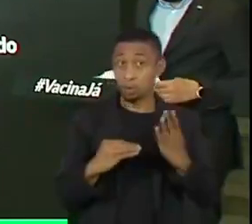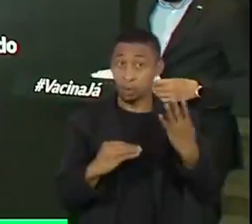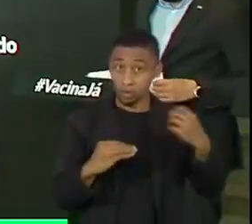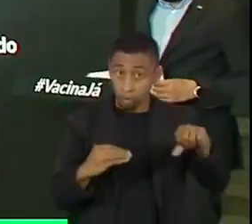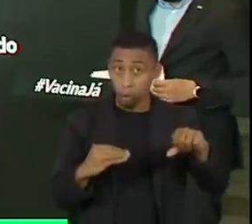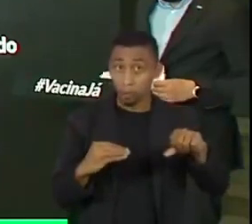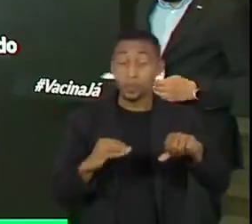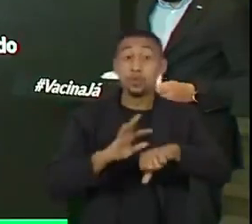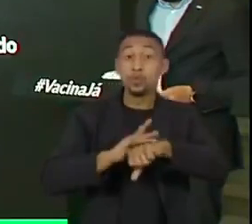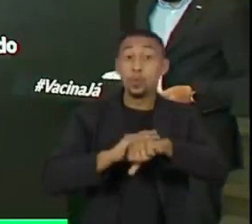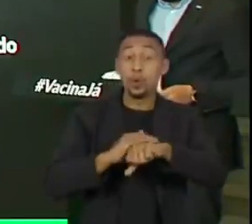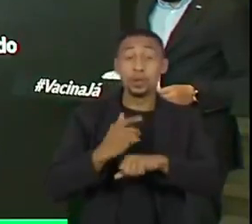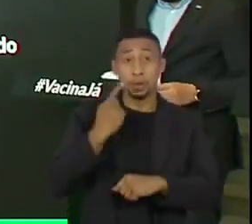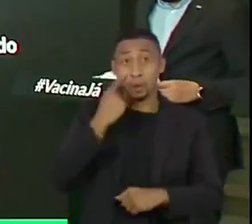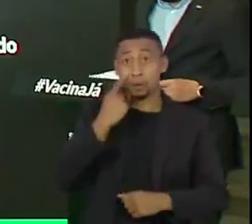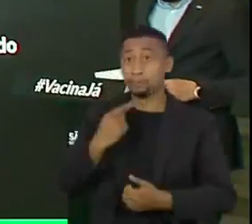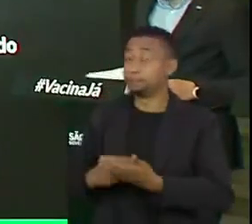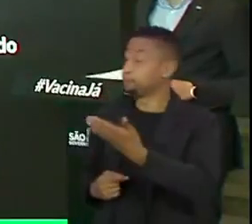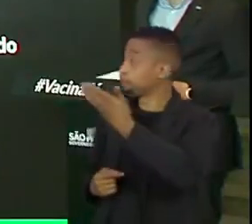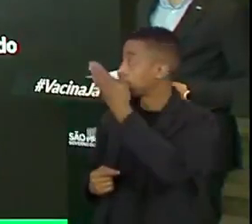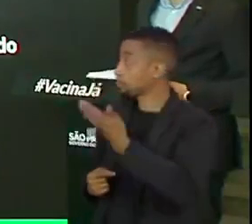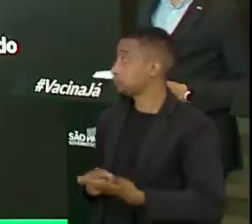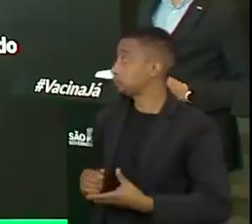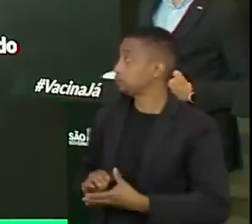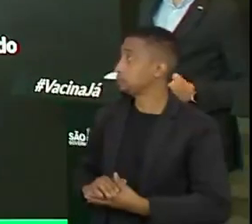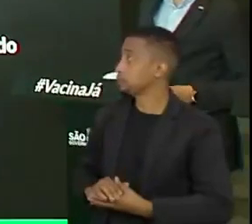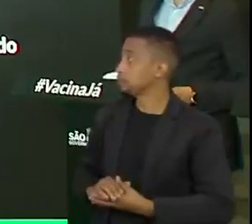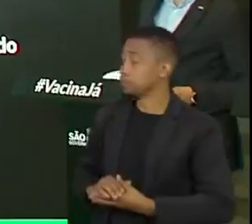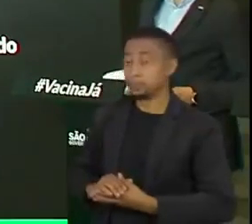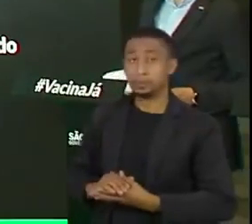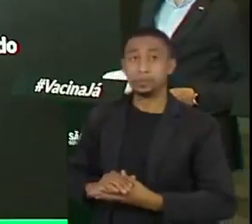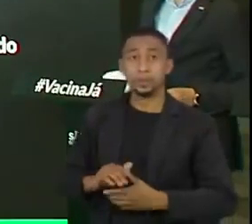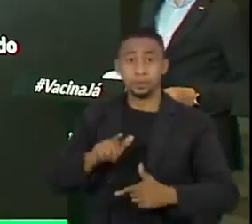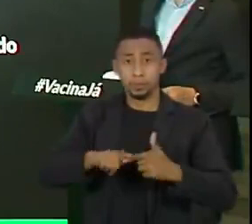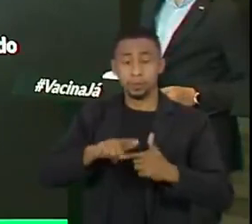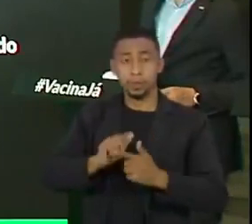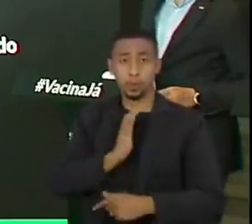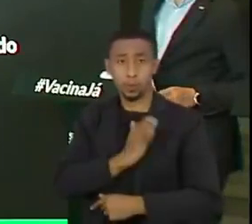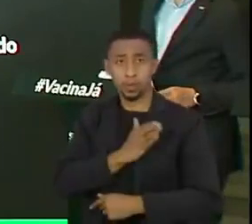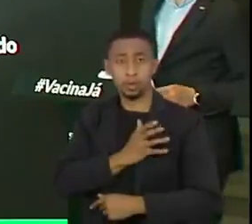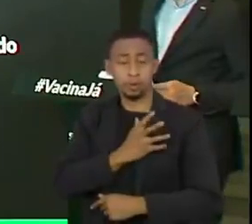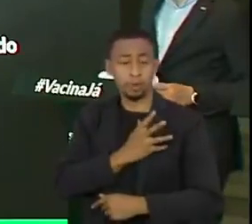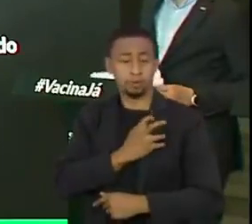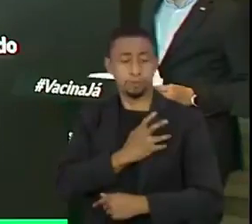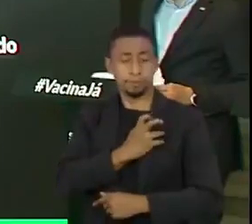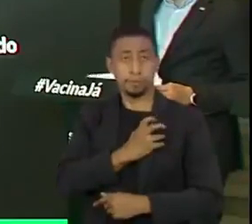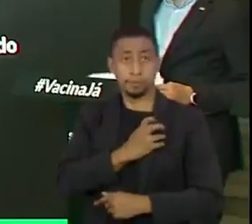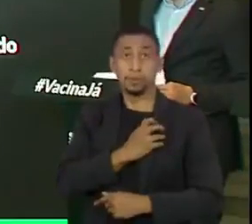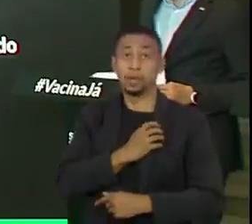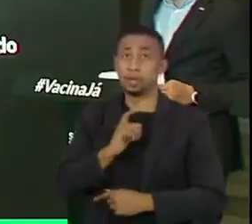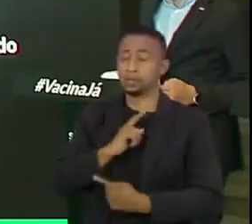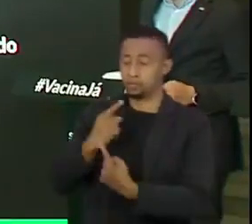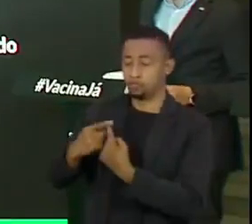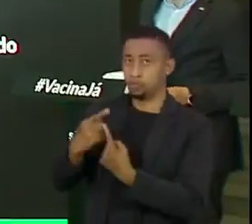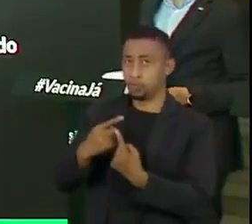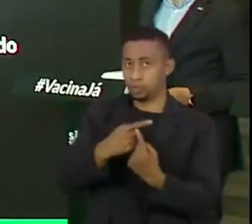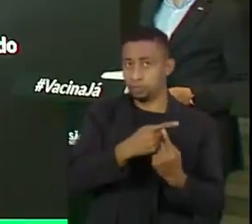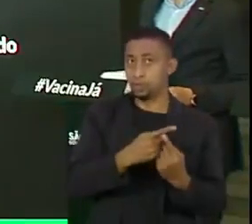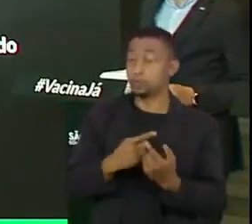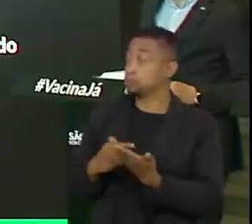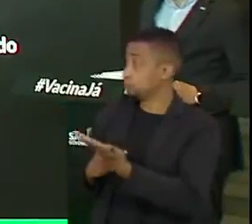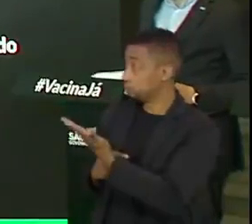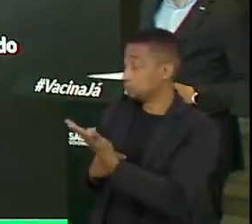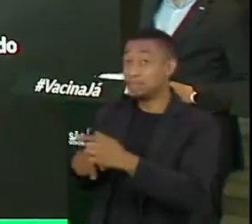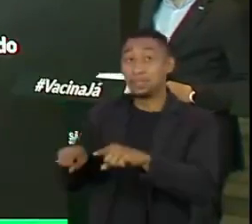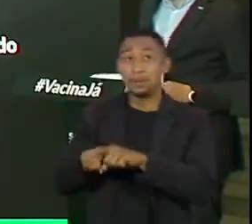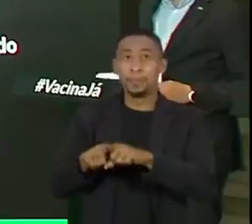as seguintes comorbidades, que está em tela agora, doenças cardiovasculares e quais são as doenças cardiovasculares e as doenças